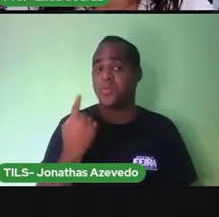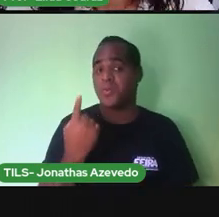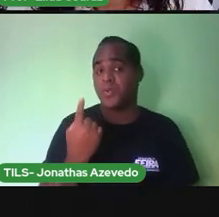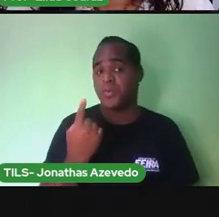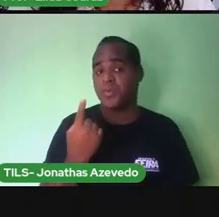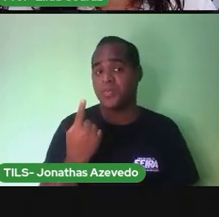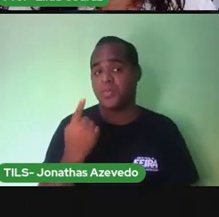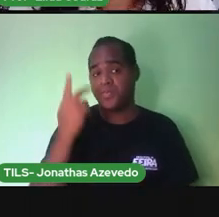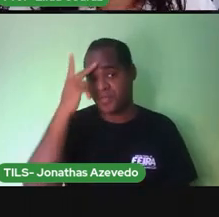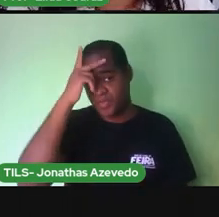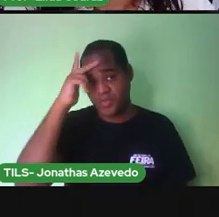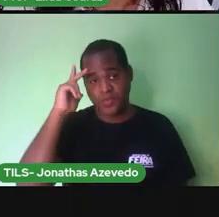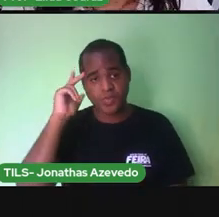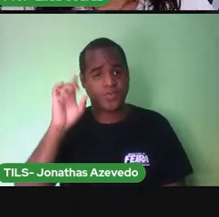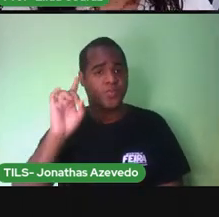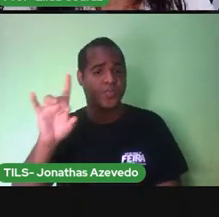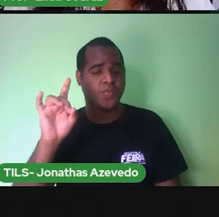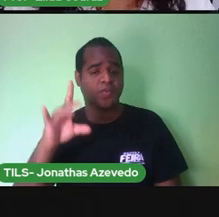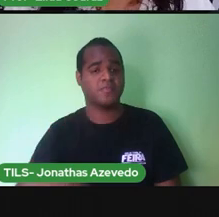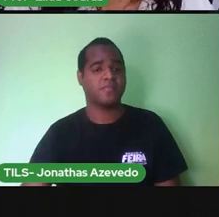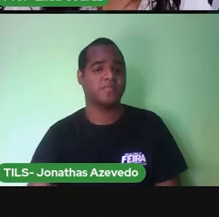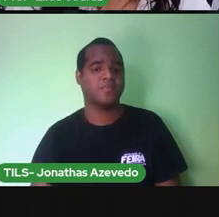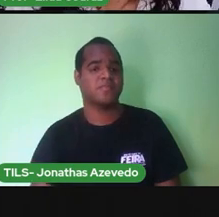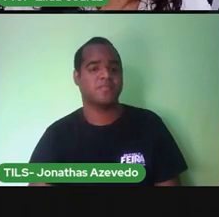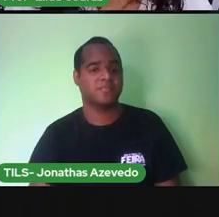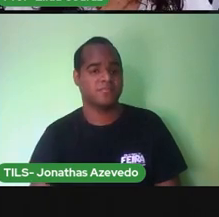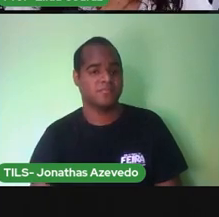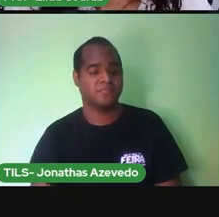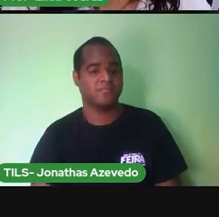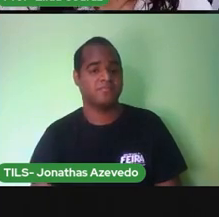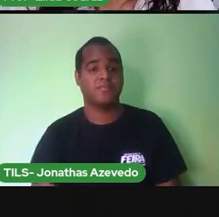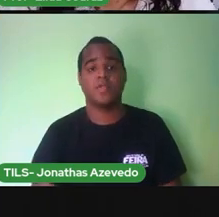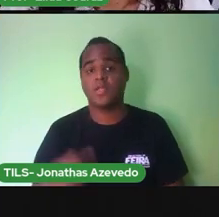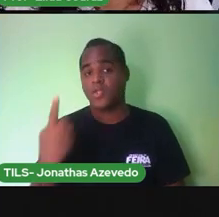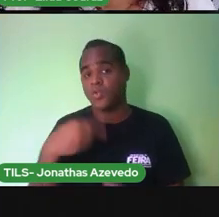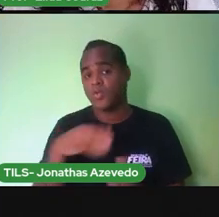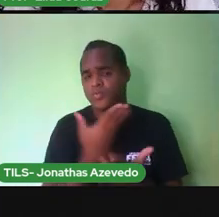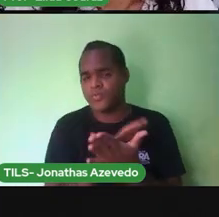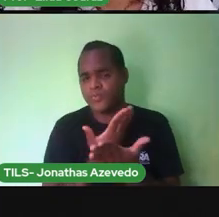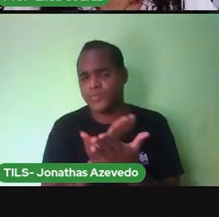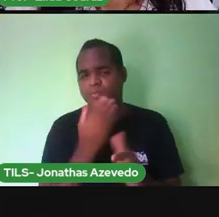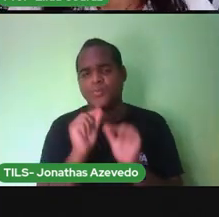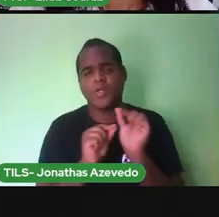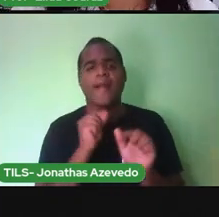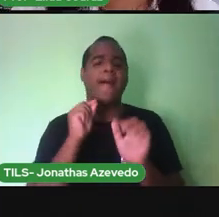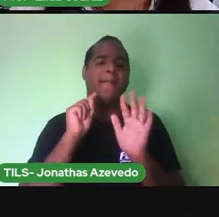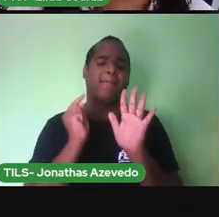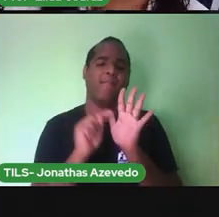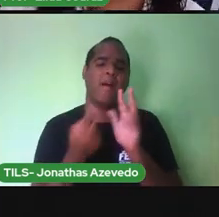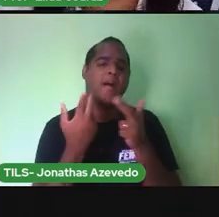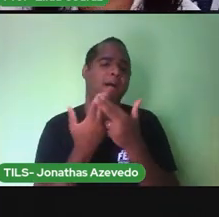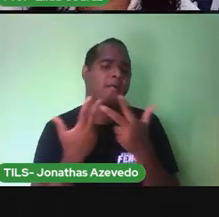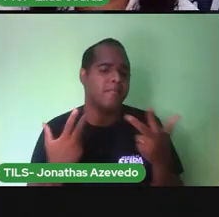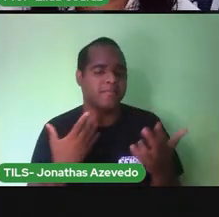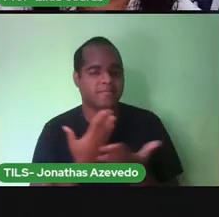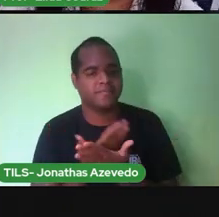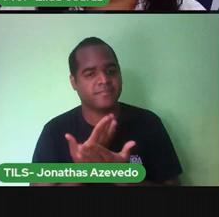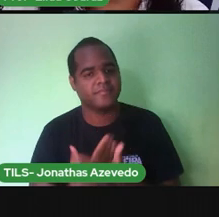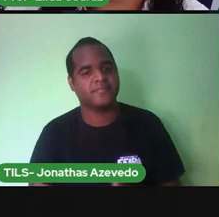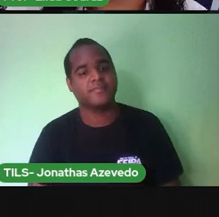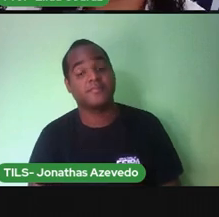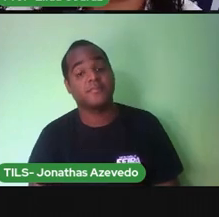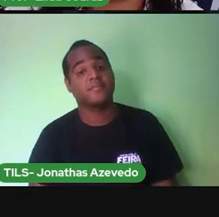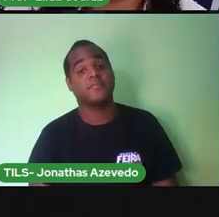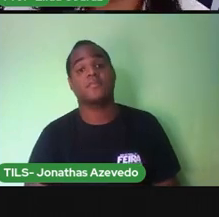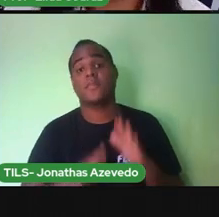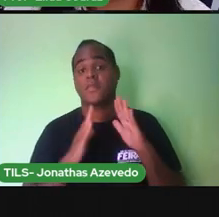com ela Então Aqui daria pra estudar Até umas horas Em casa é mais